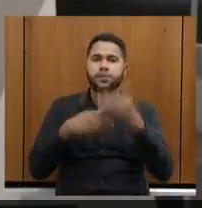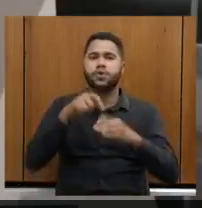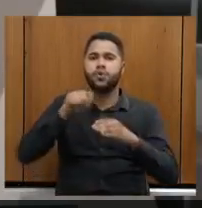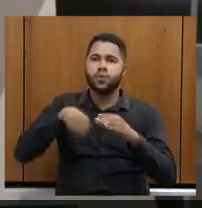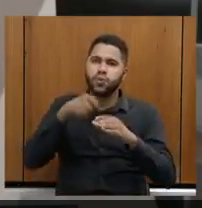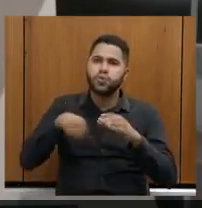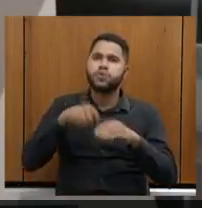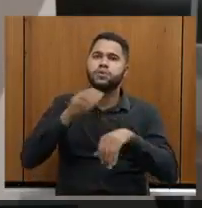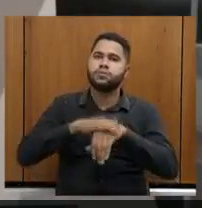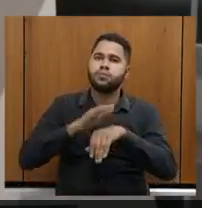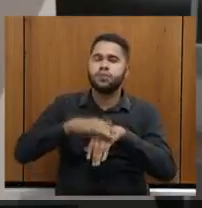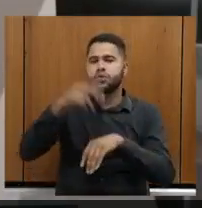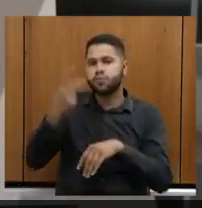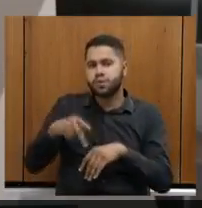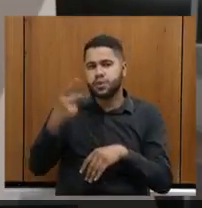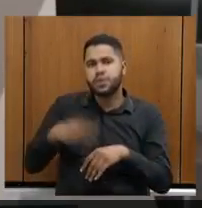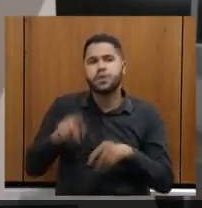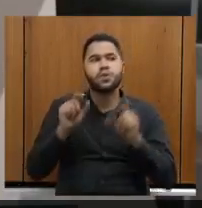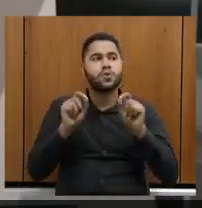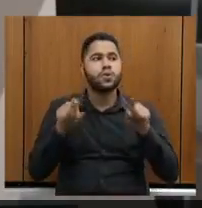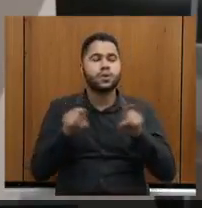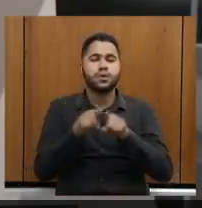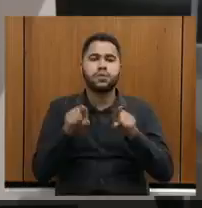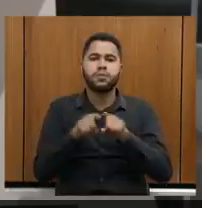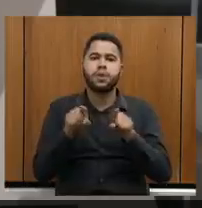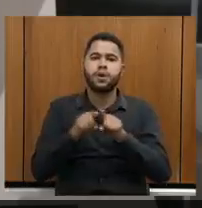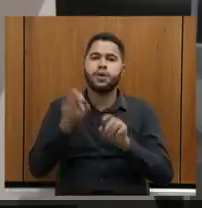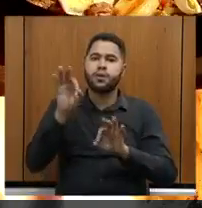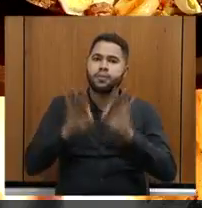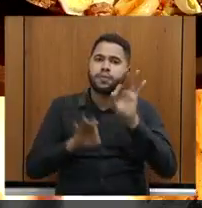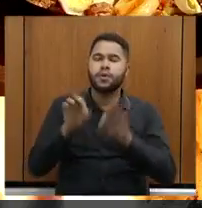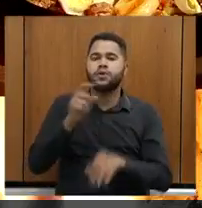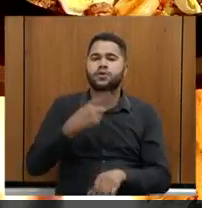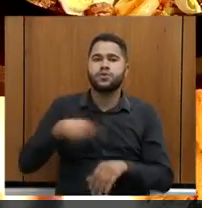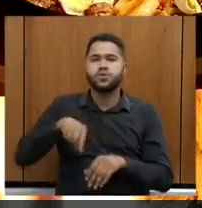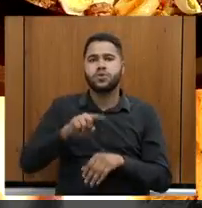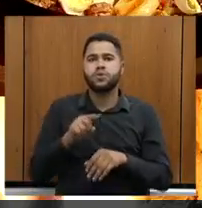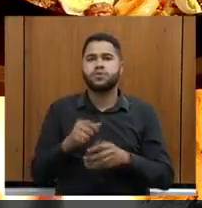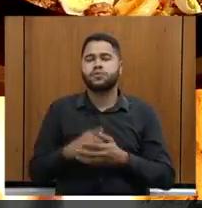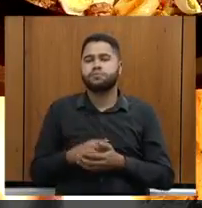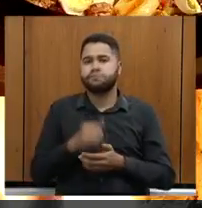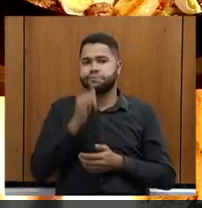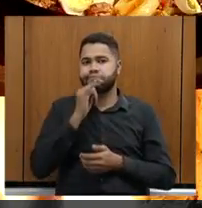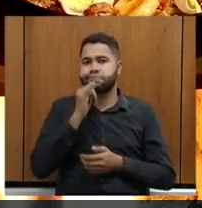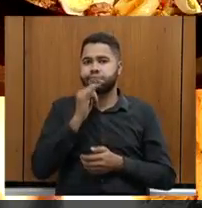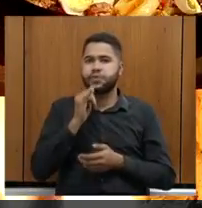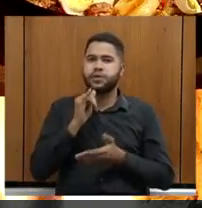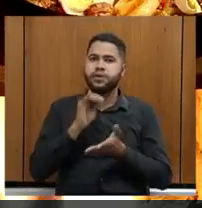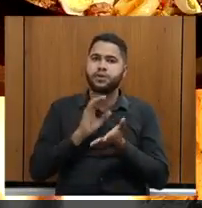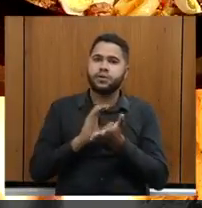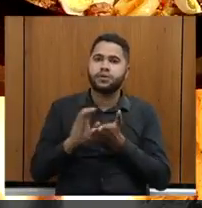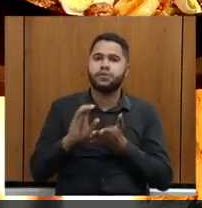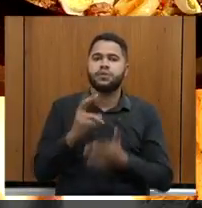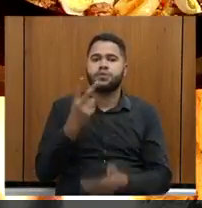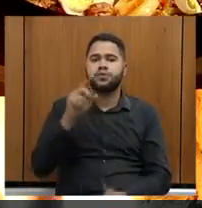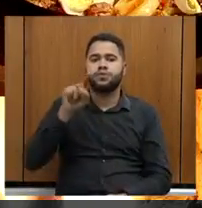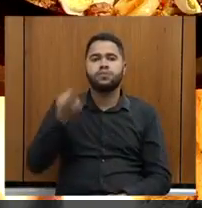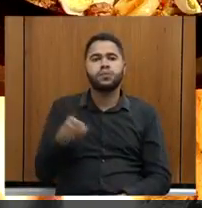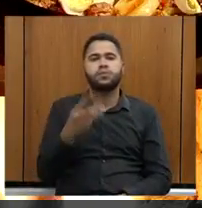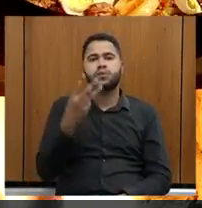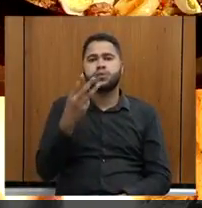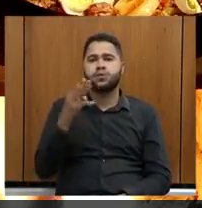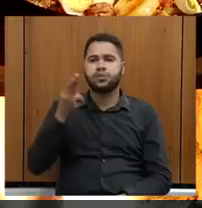Mineira, feito nessa casa, está sendo executado e nós lançamos investimento de 2,3 milhões